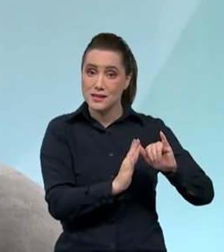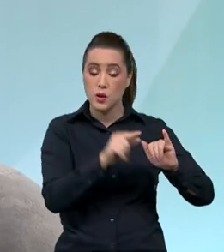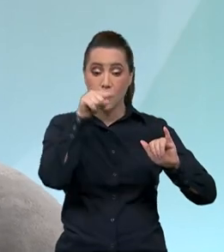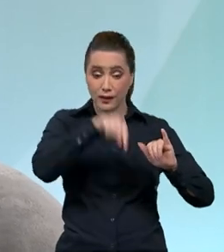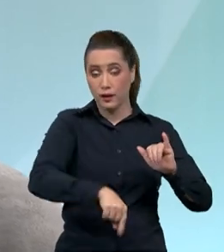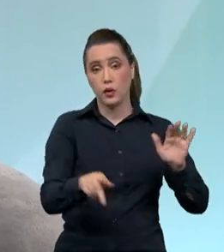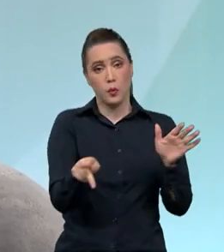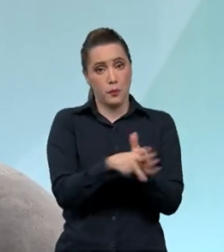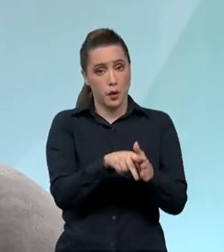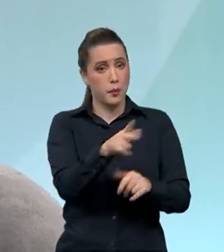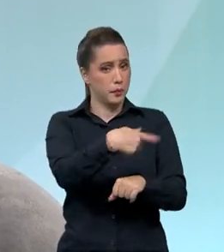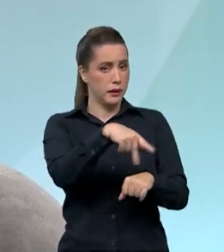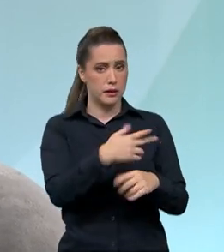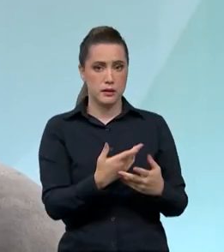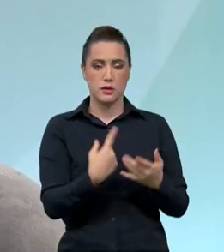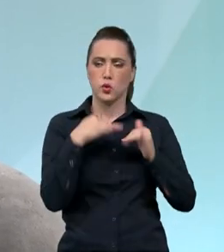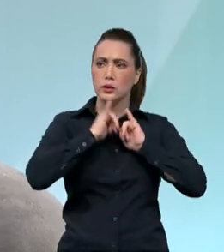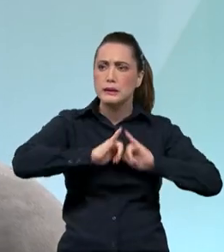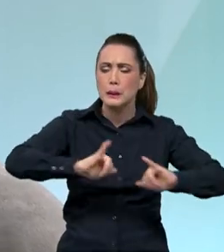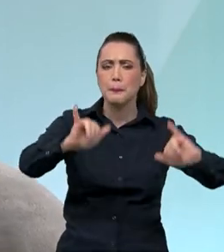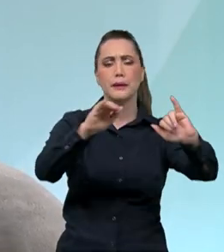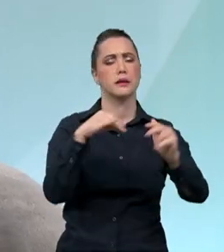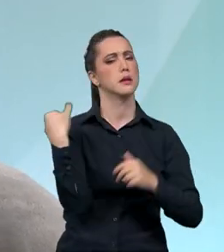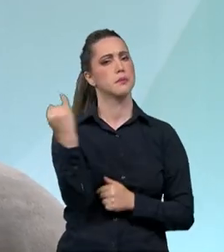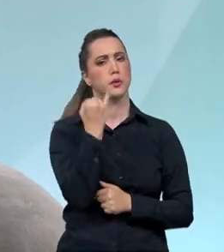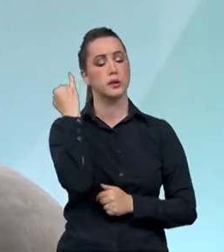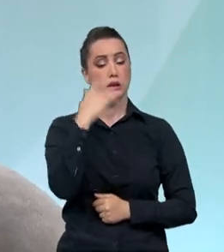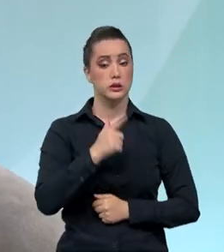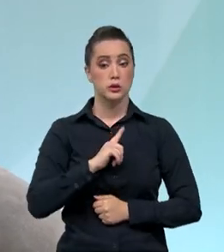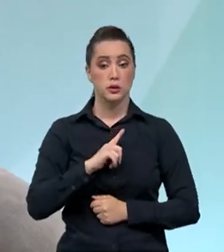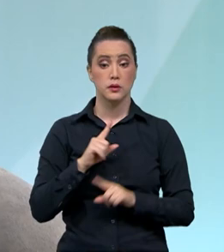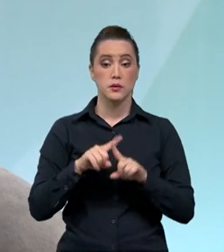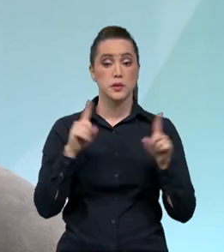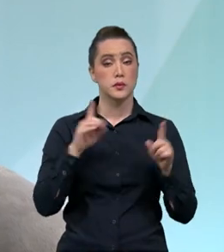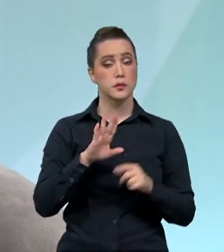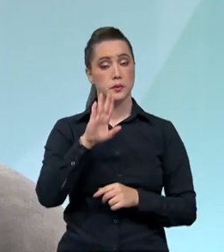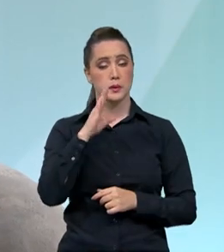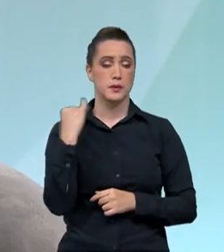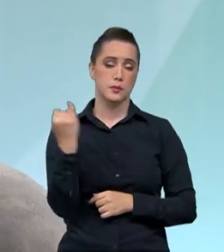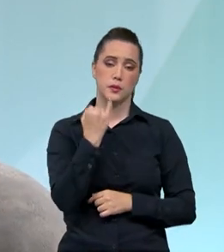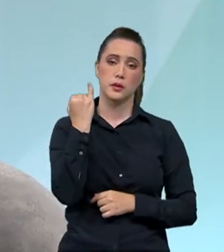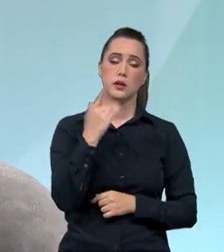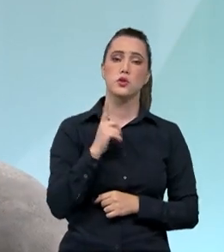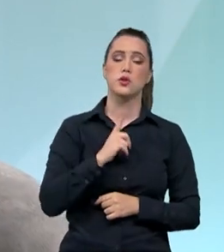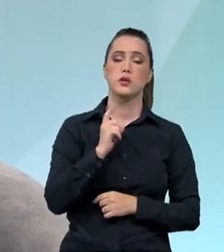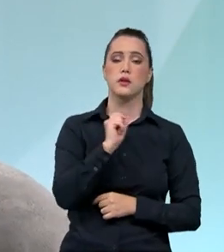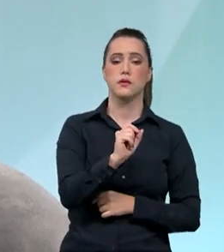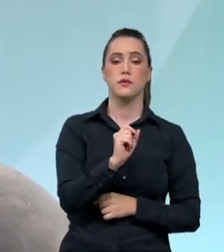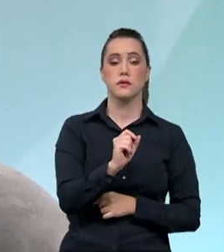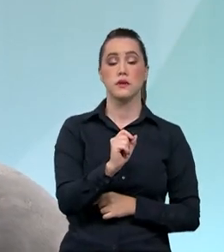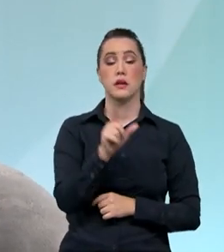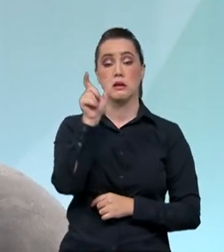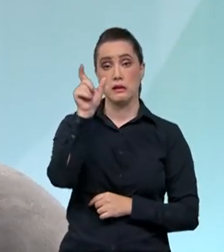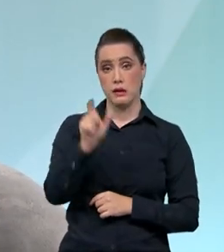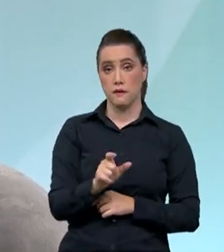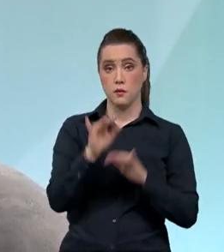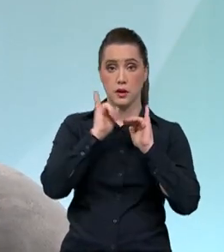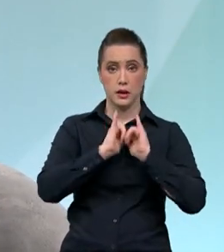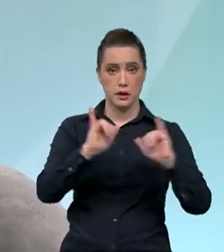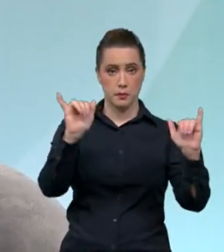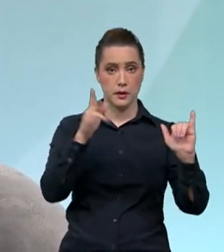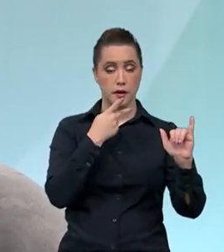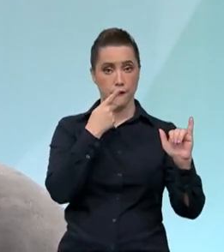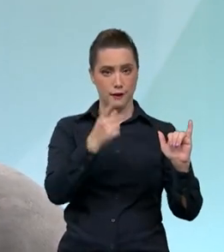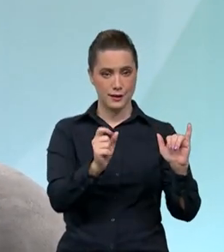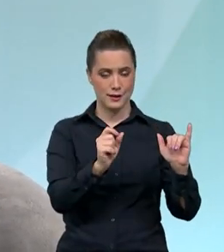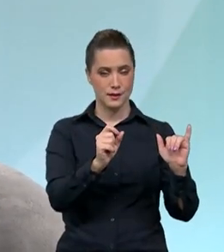muito interessante, fizemos algumas campanhas, mas uma delas que surtiu um resultado superlativo foi a campanha Ser Brasileiro, a estar sempre perto